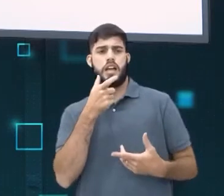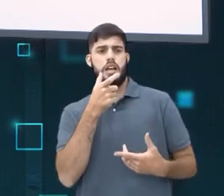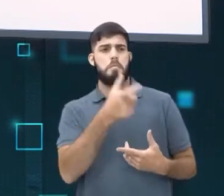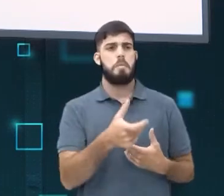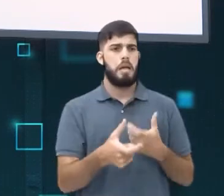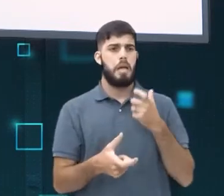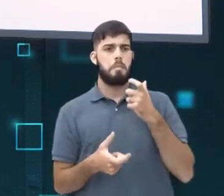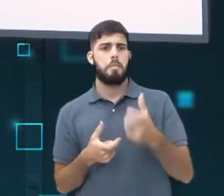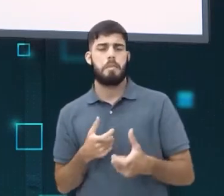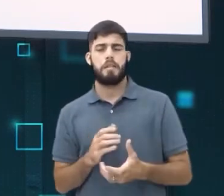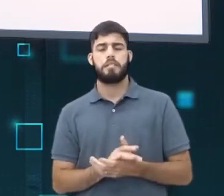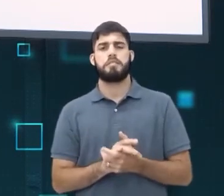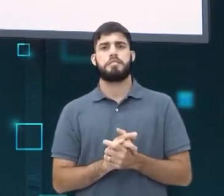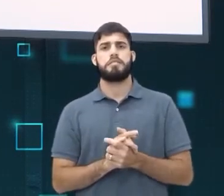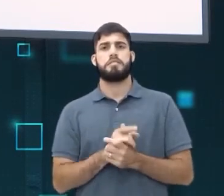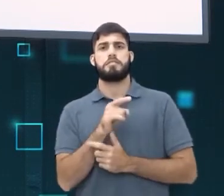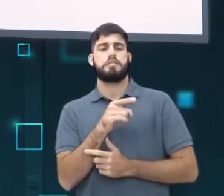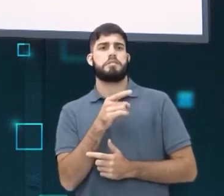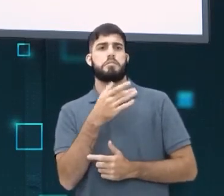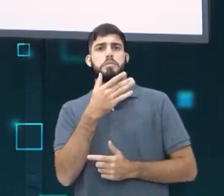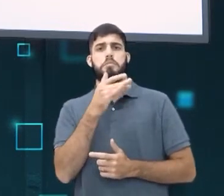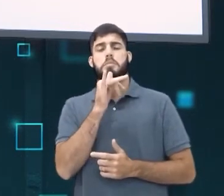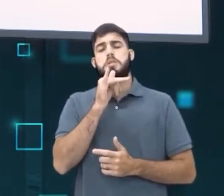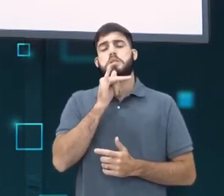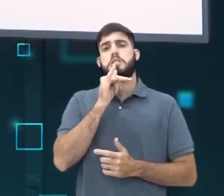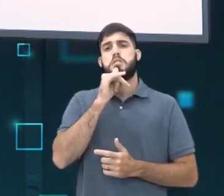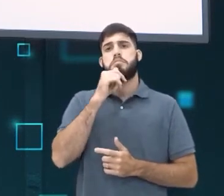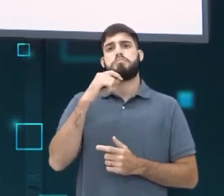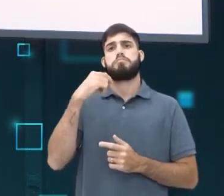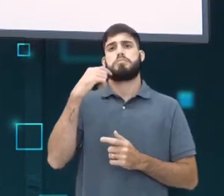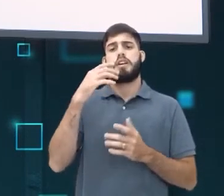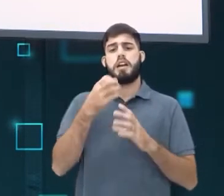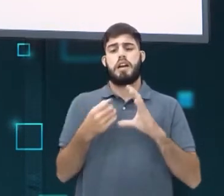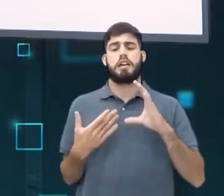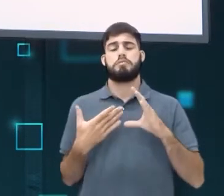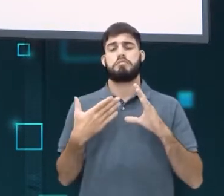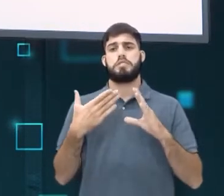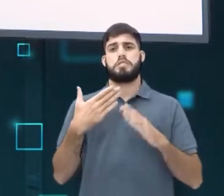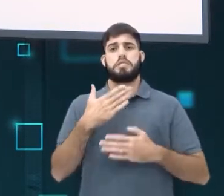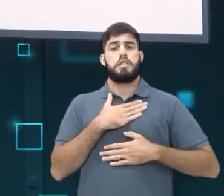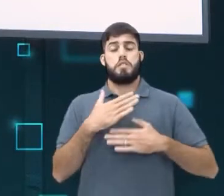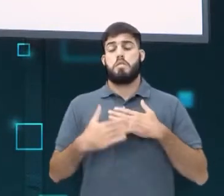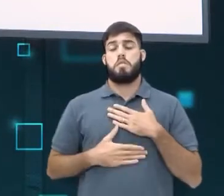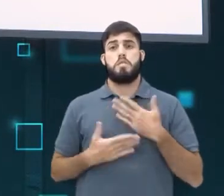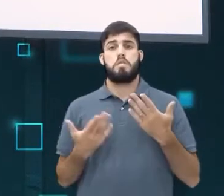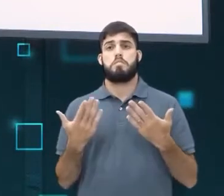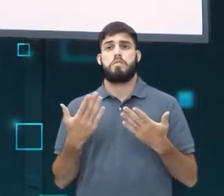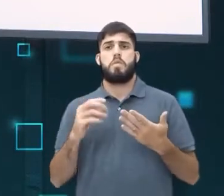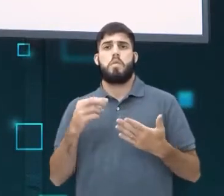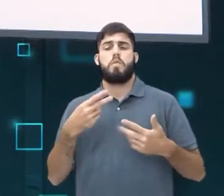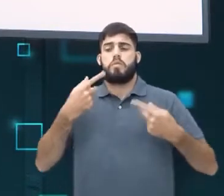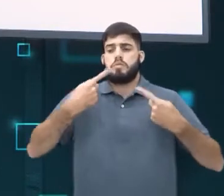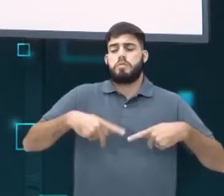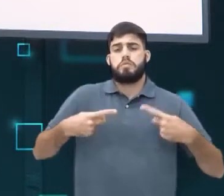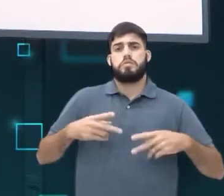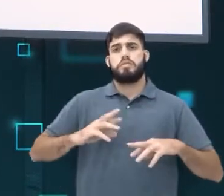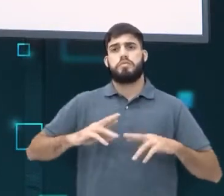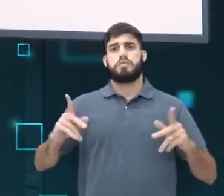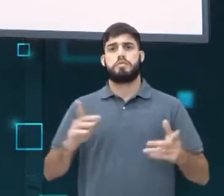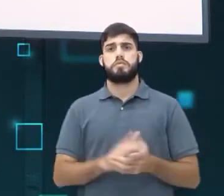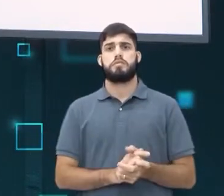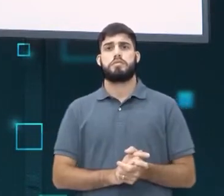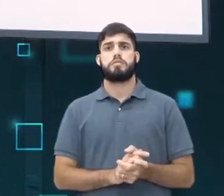alguém. Pode ser sobre a aparência física, pode ser sobre o comportamento, ou um jeito diferente que você é.